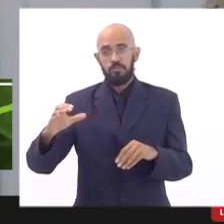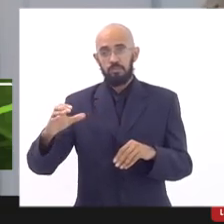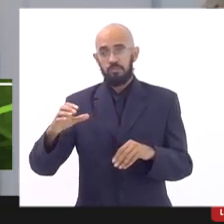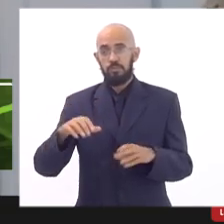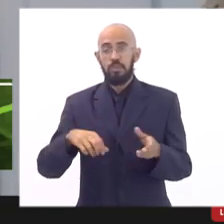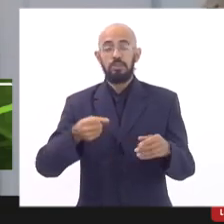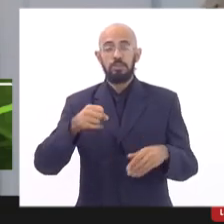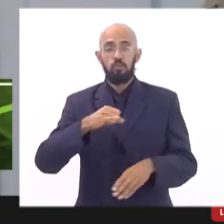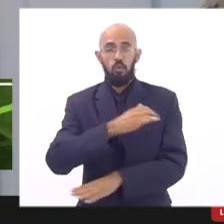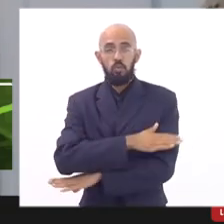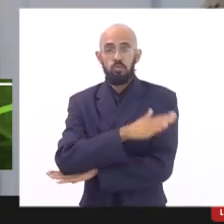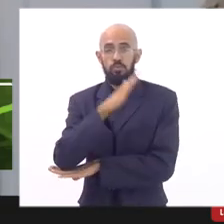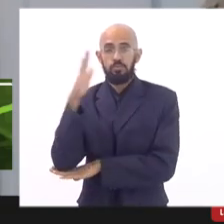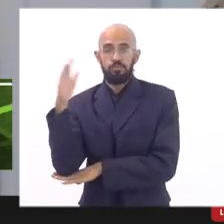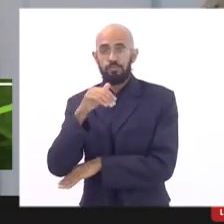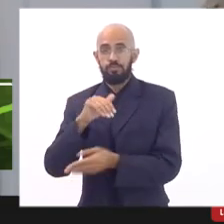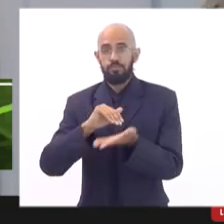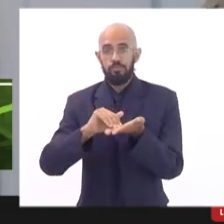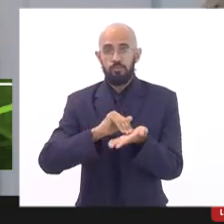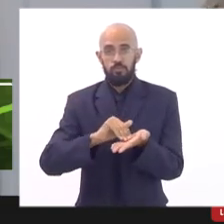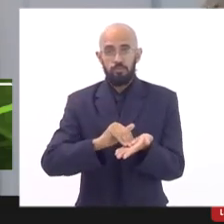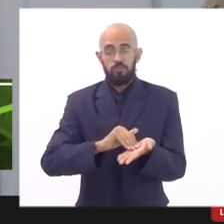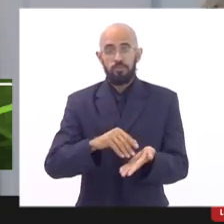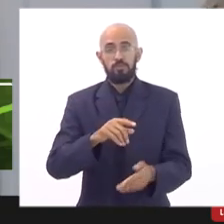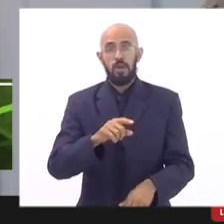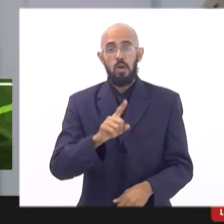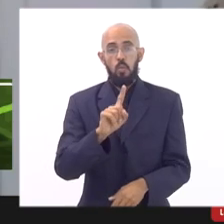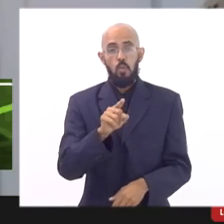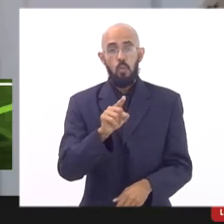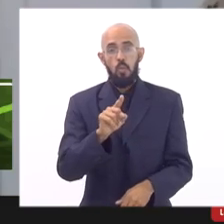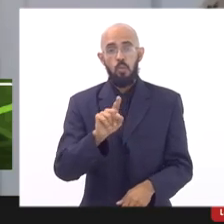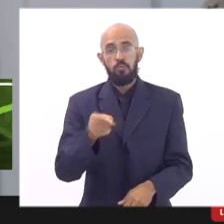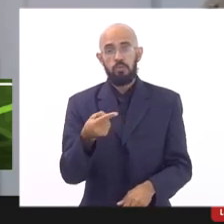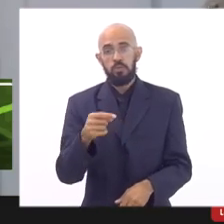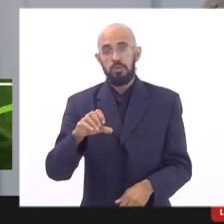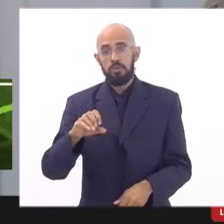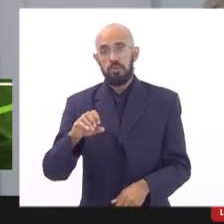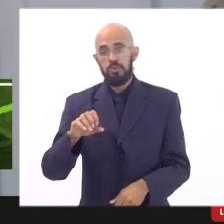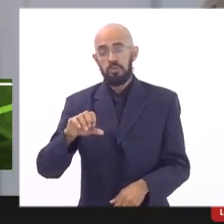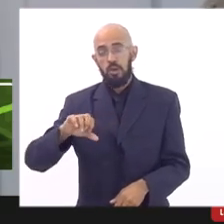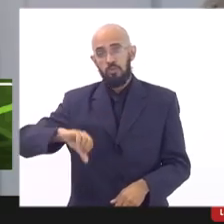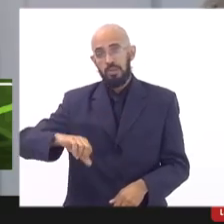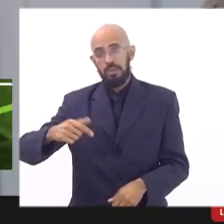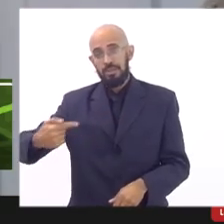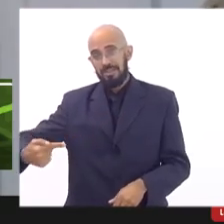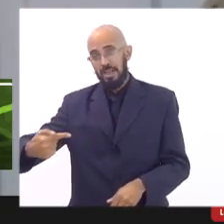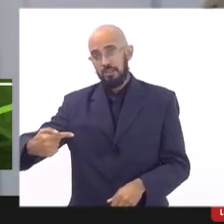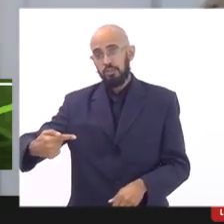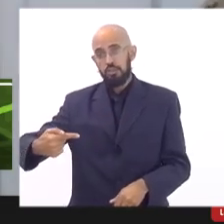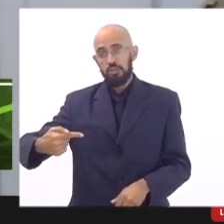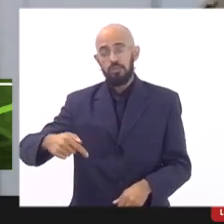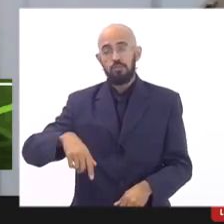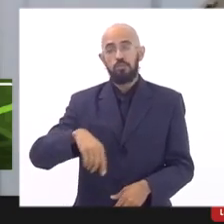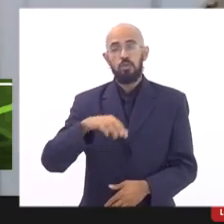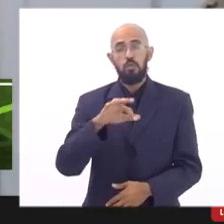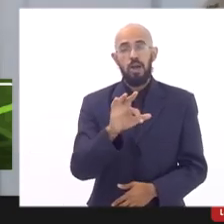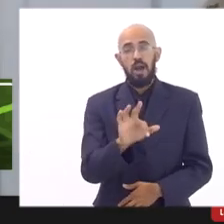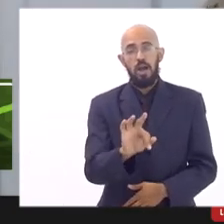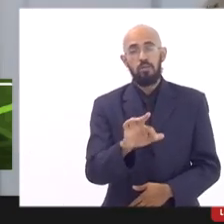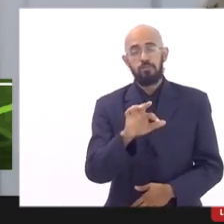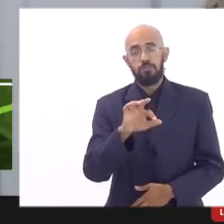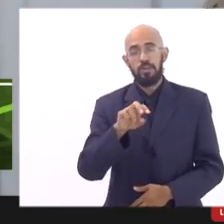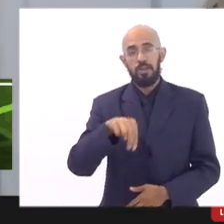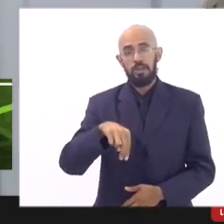hoje a secretaria passa o valor de 1,7 1,97 desculpa e o FNDE o valor de 1